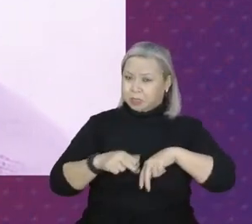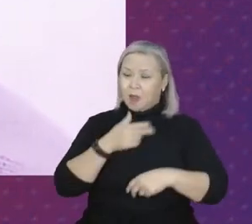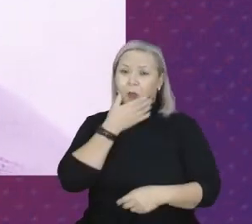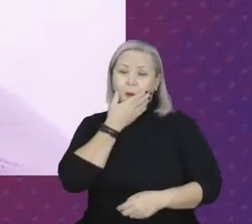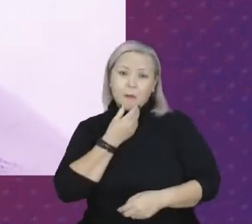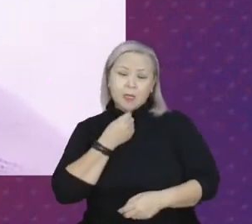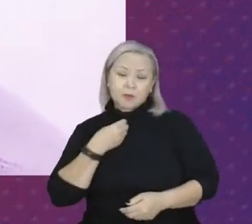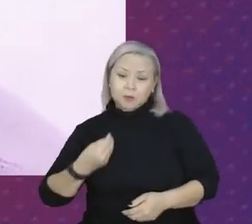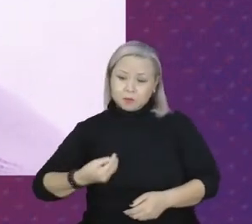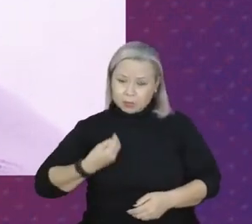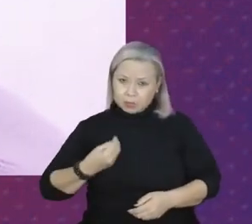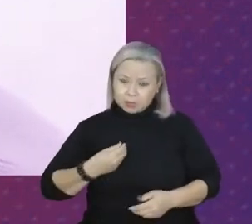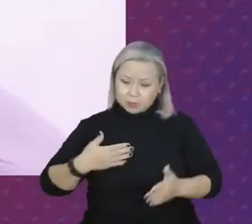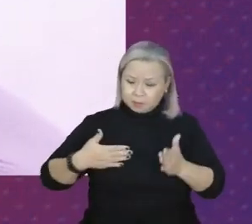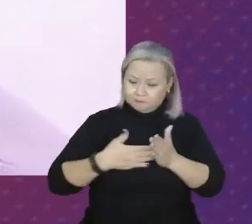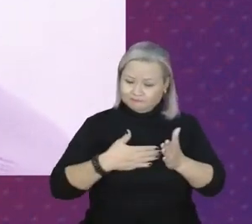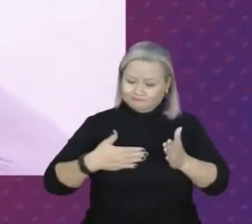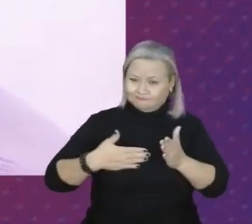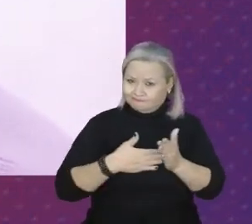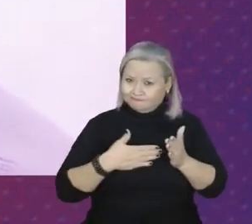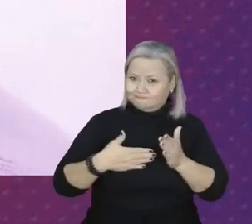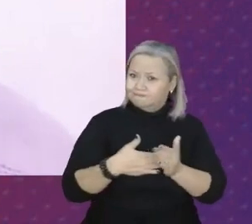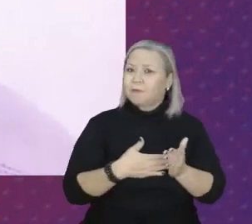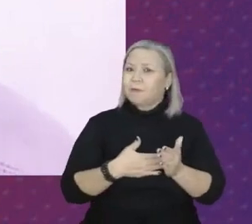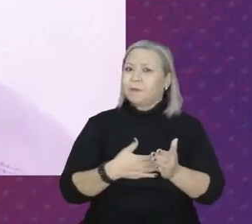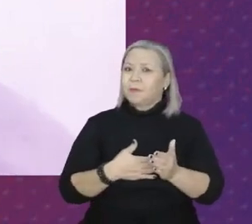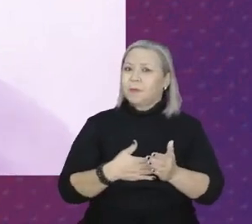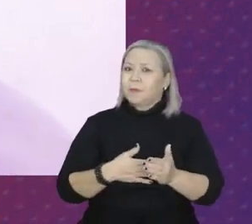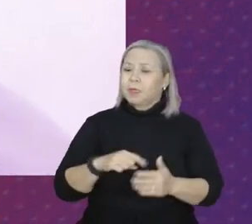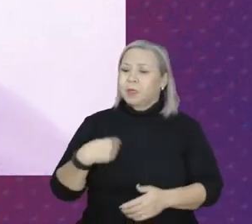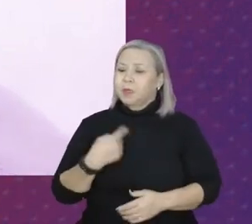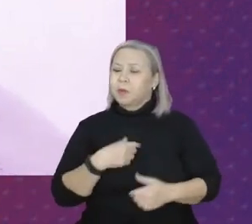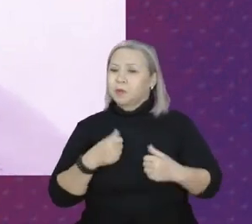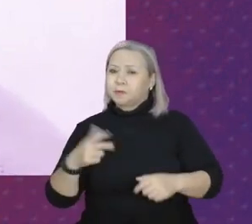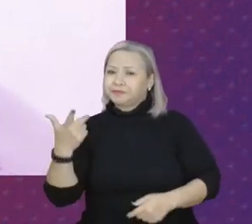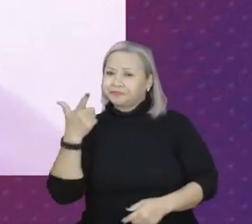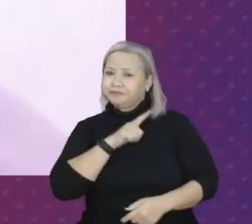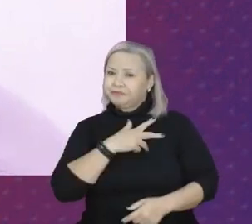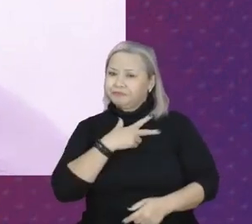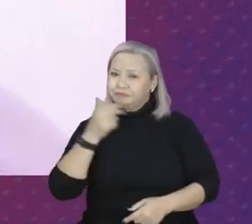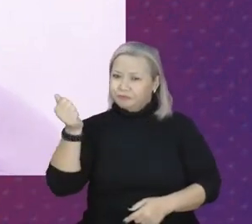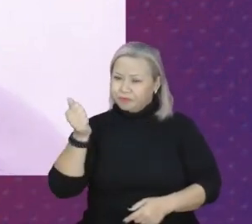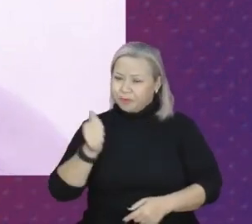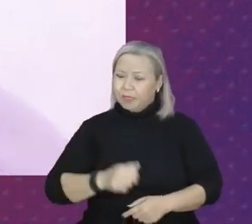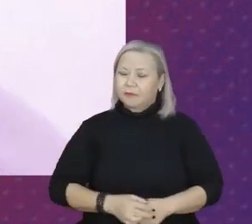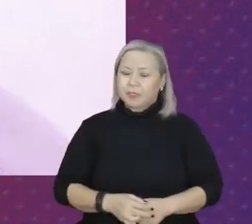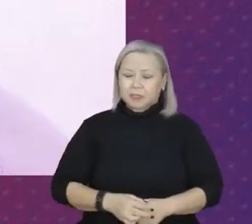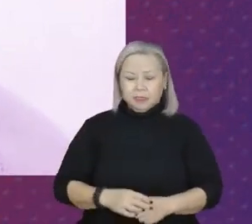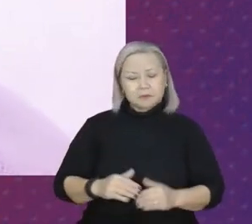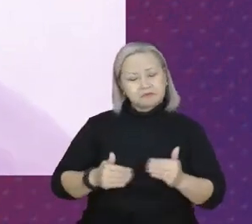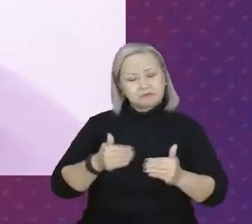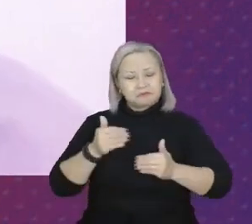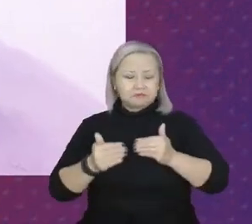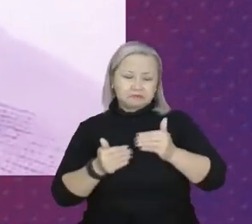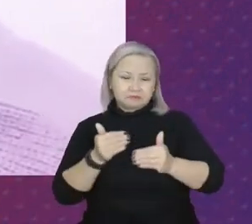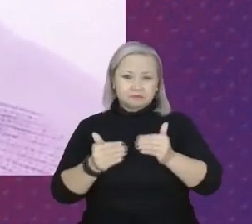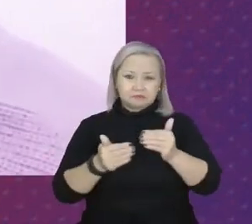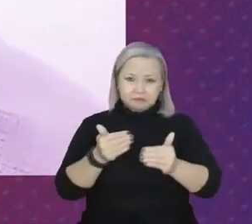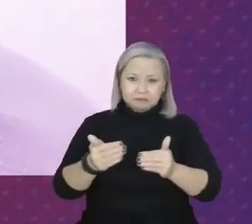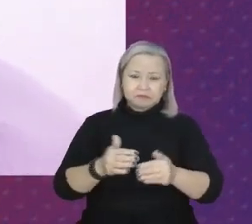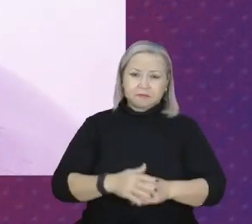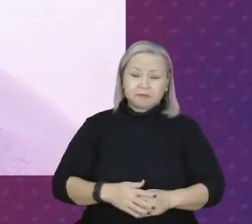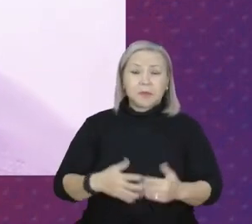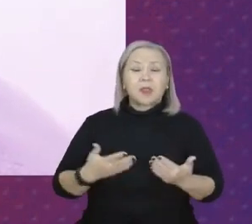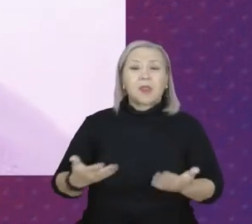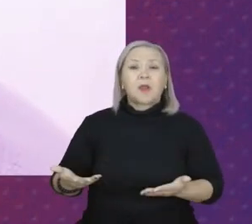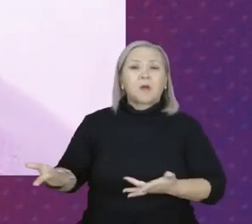Mas essas barreiras nós estamos rompendo. Aos poucos, mas estamos rompendo. E quando nós